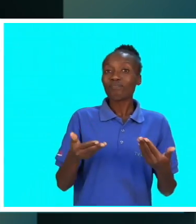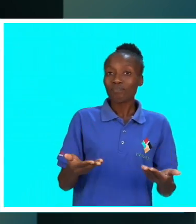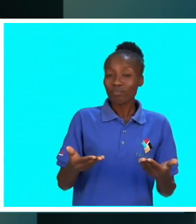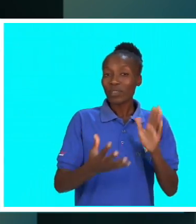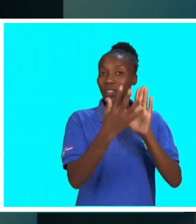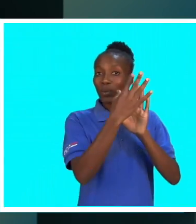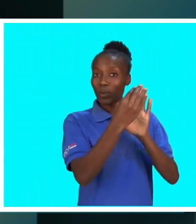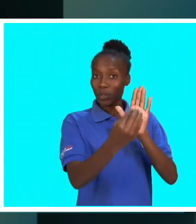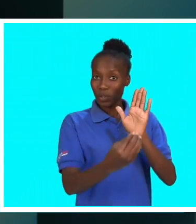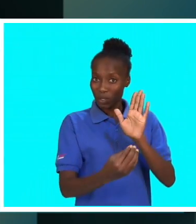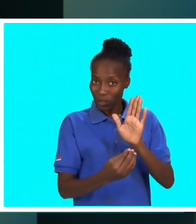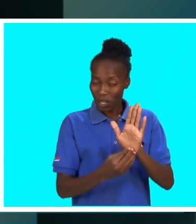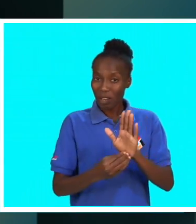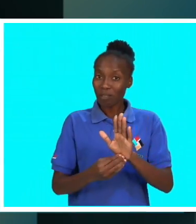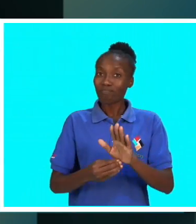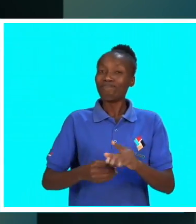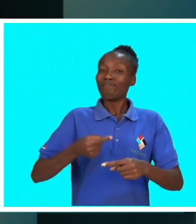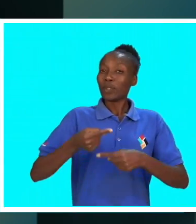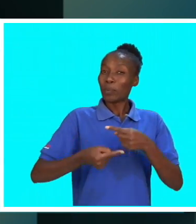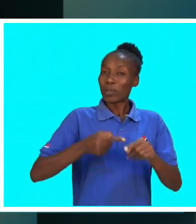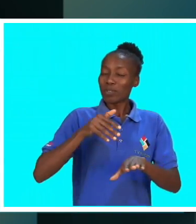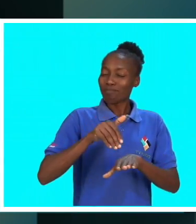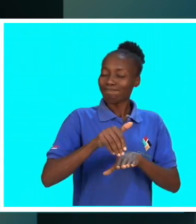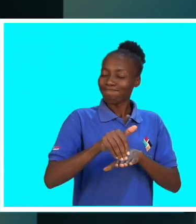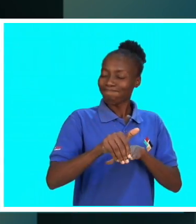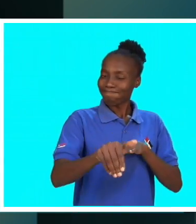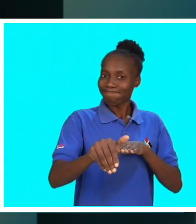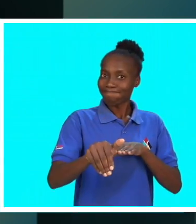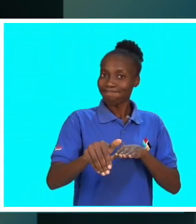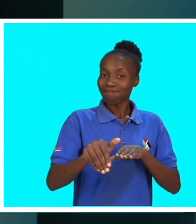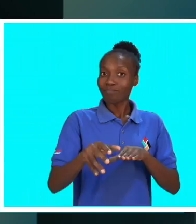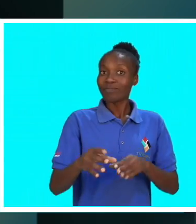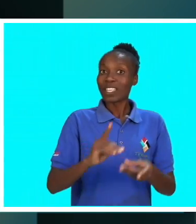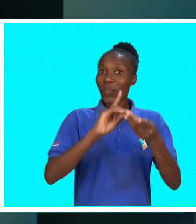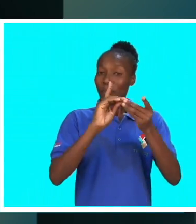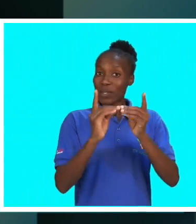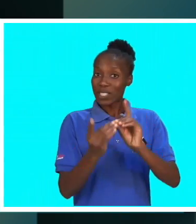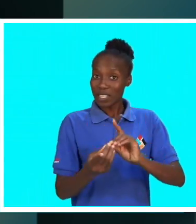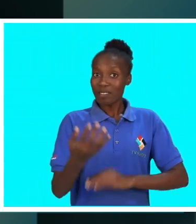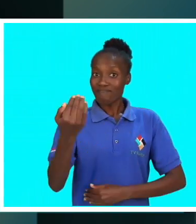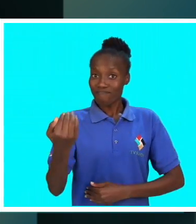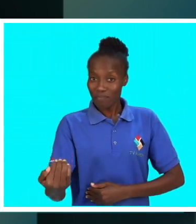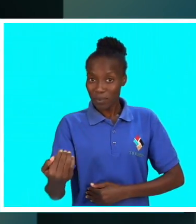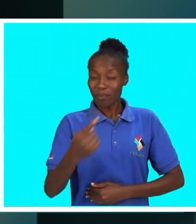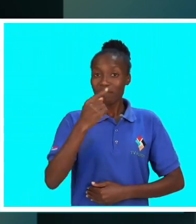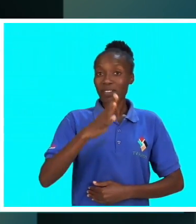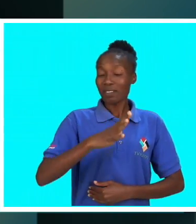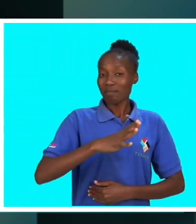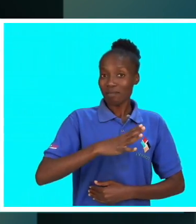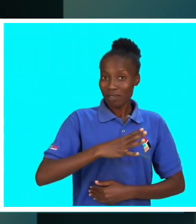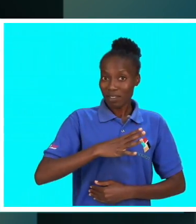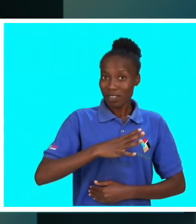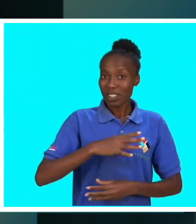dizia, do seu processo de infância e adolescência. A qualidade de infância e adolescência que ela teve vai partir